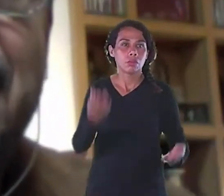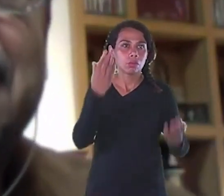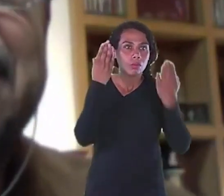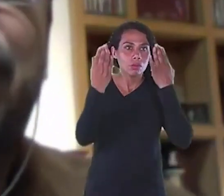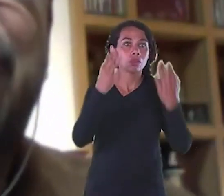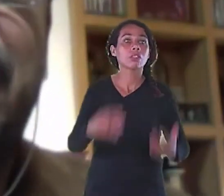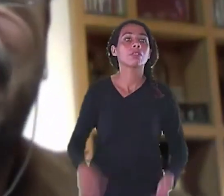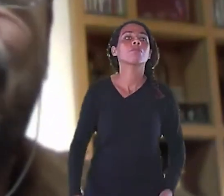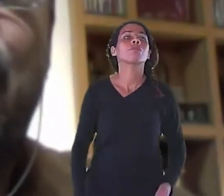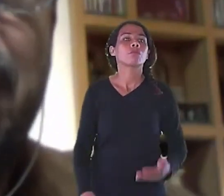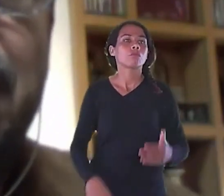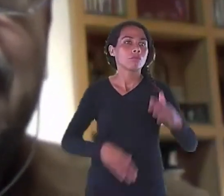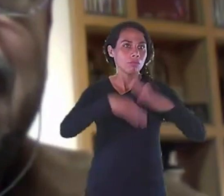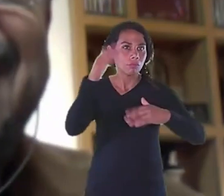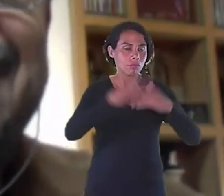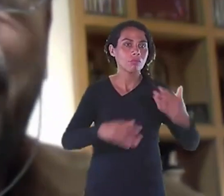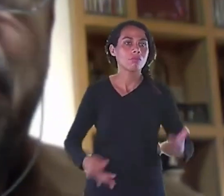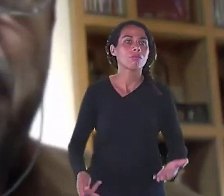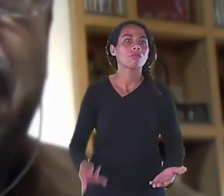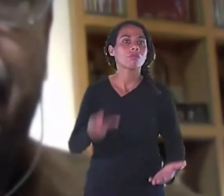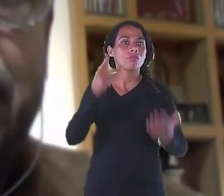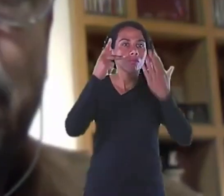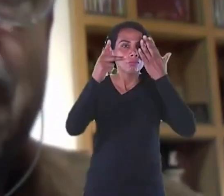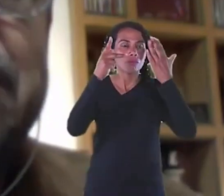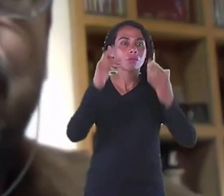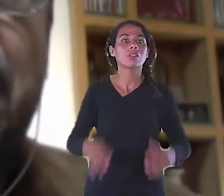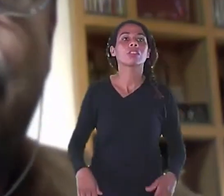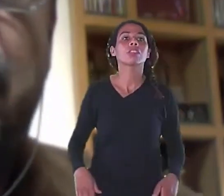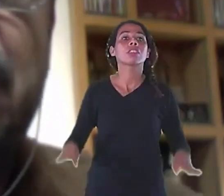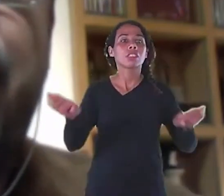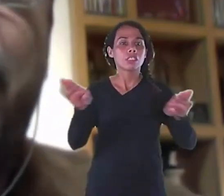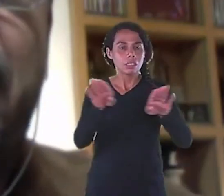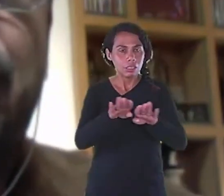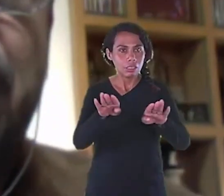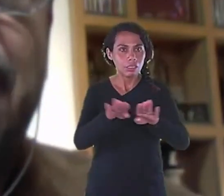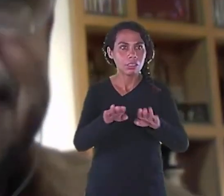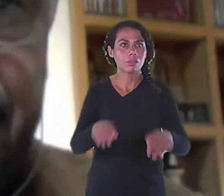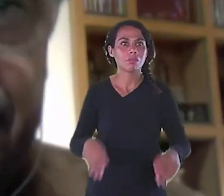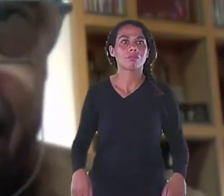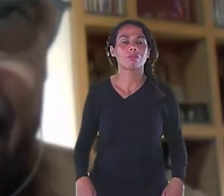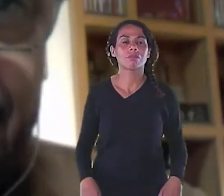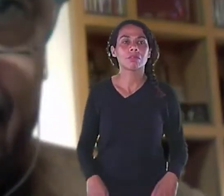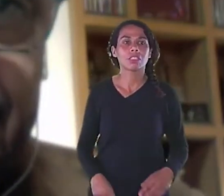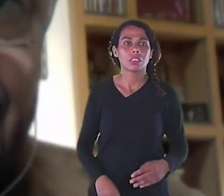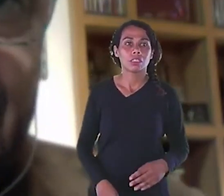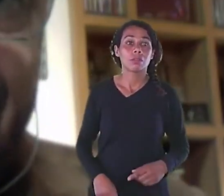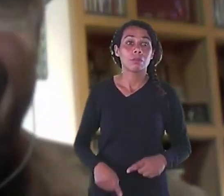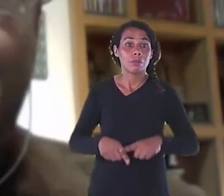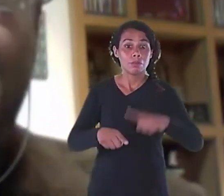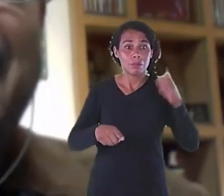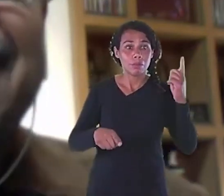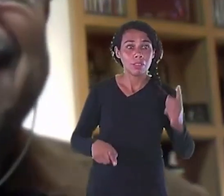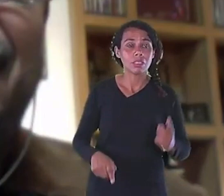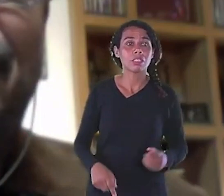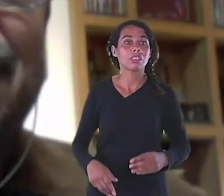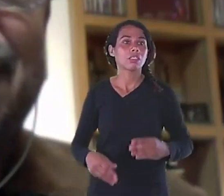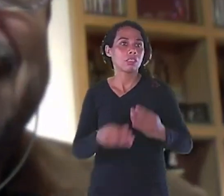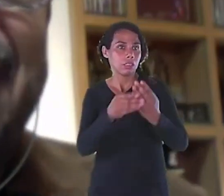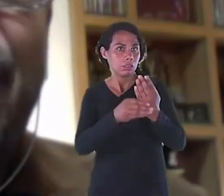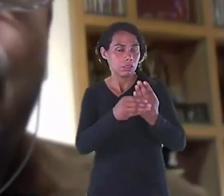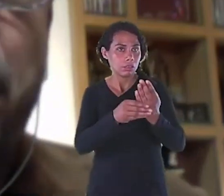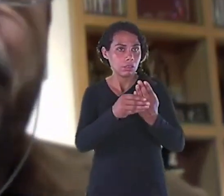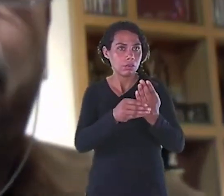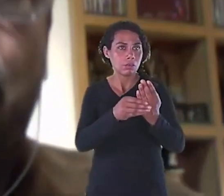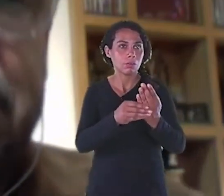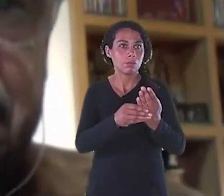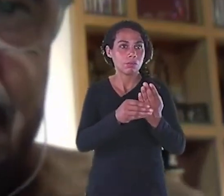Escritos de arquitetura E essa é a primeira vez No Brasil Que tem um livro Nesse formato Em design Então esse escrito De